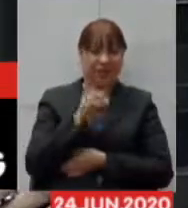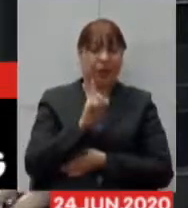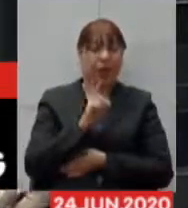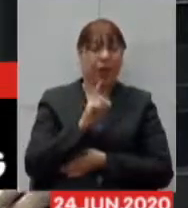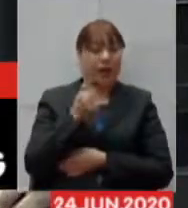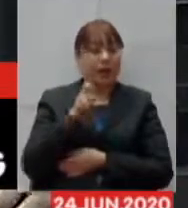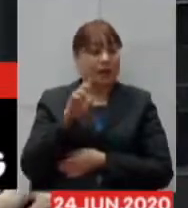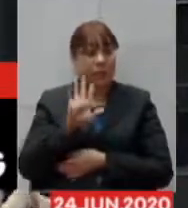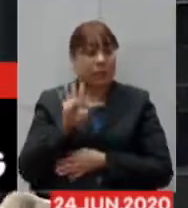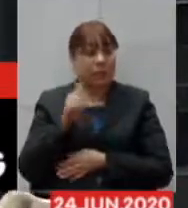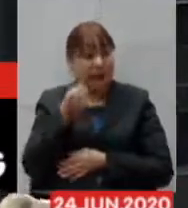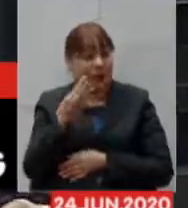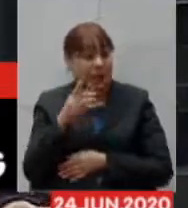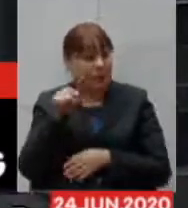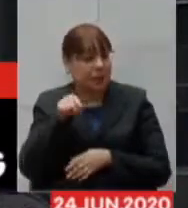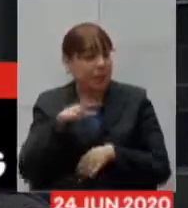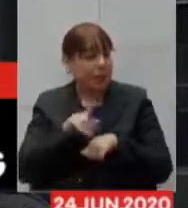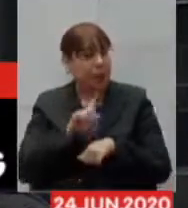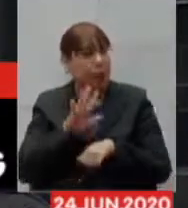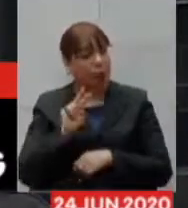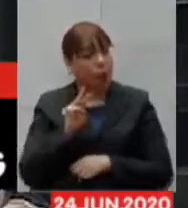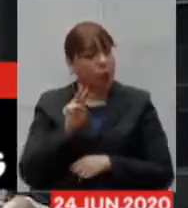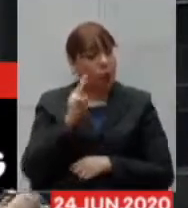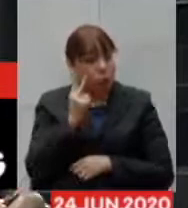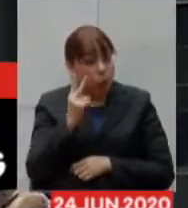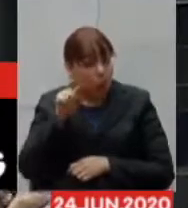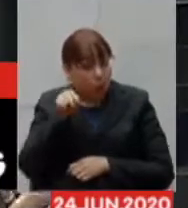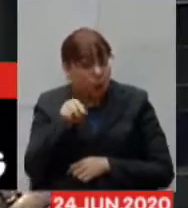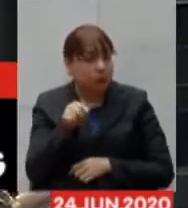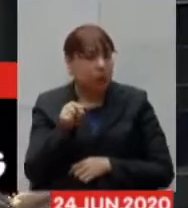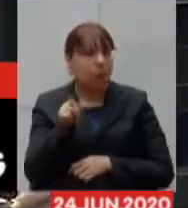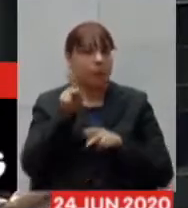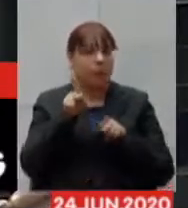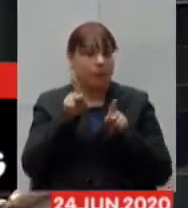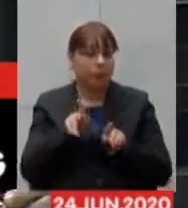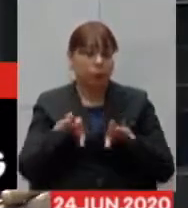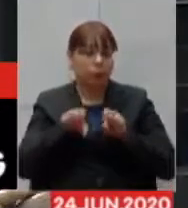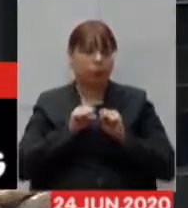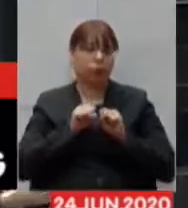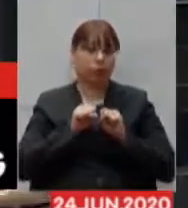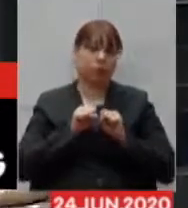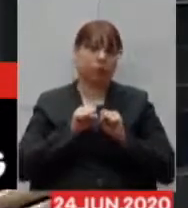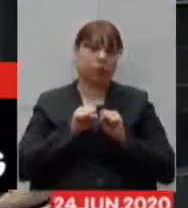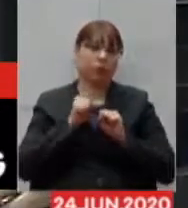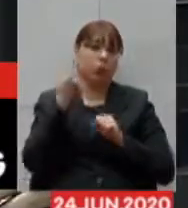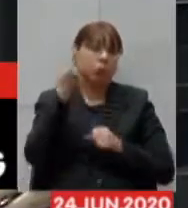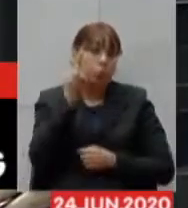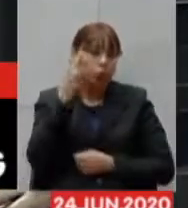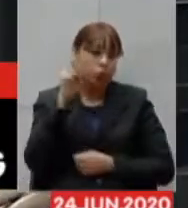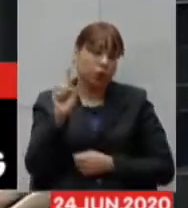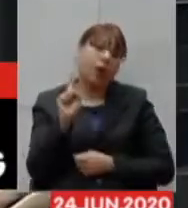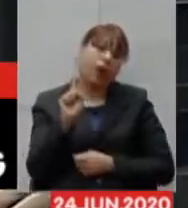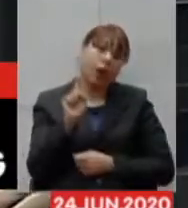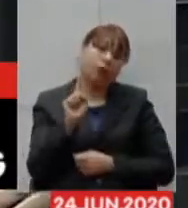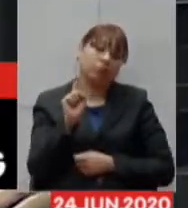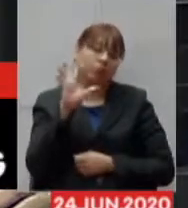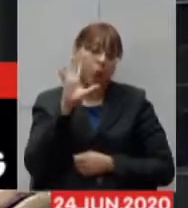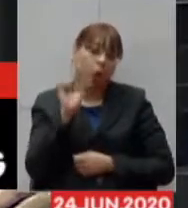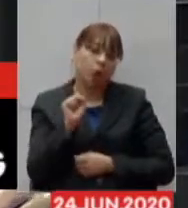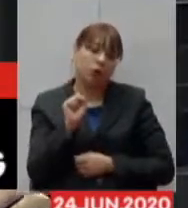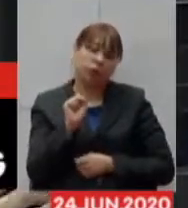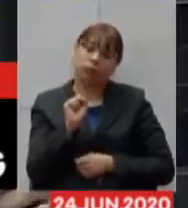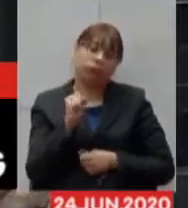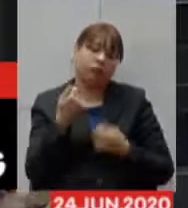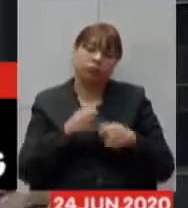em um único dia, obviamente não vamos utilizar o hospital de campanha ou esperamos não